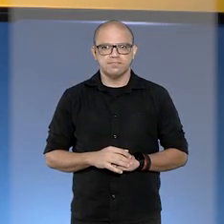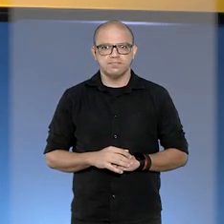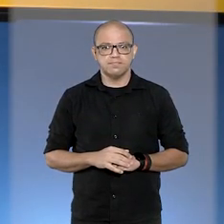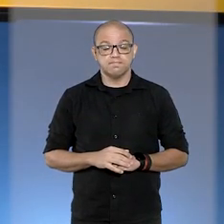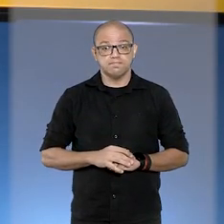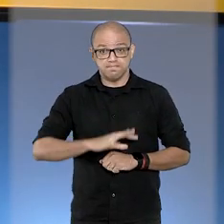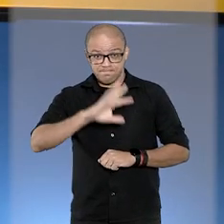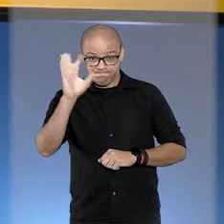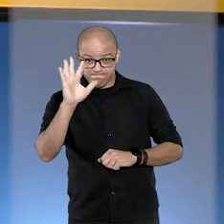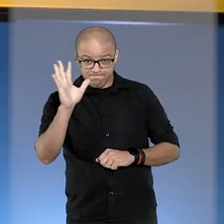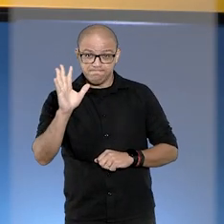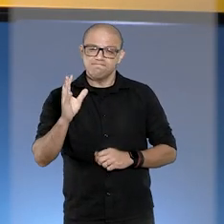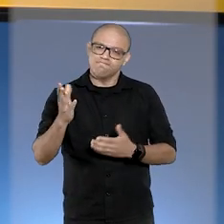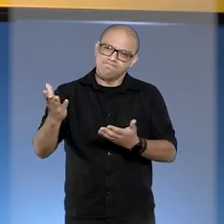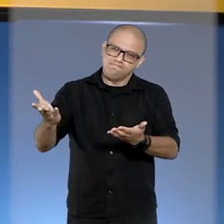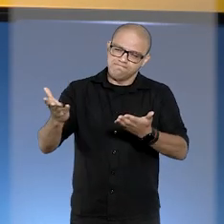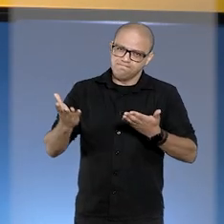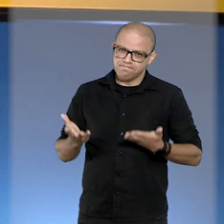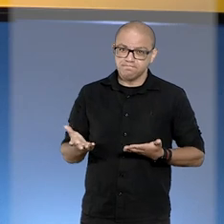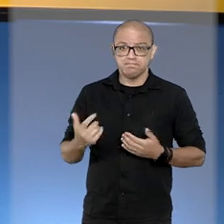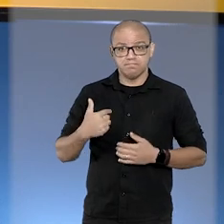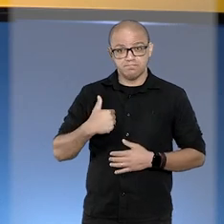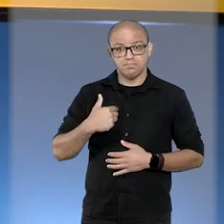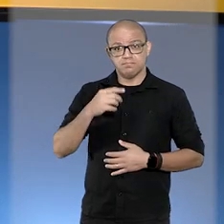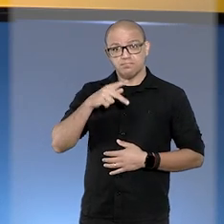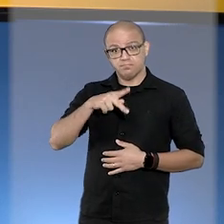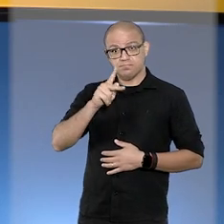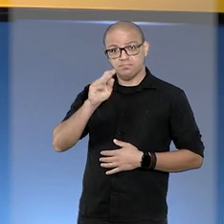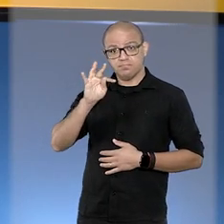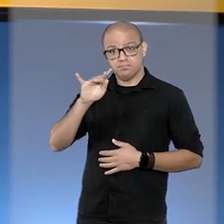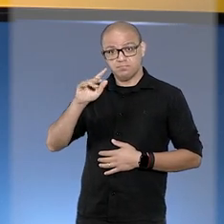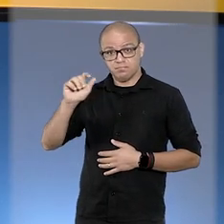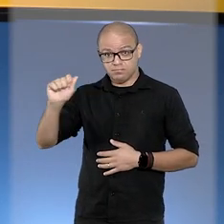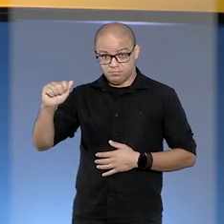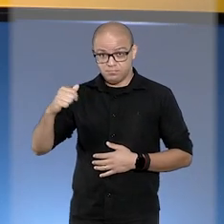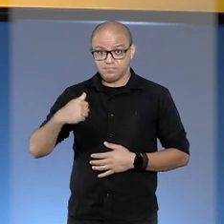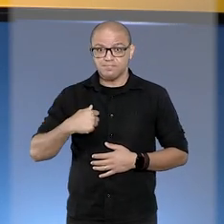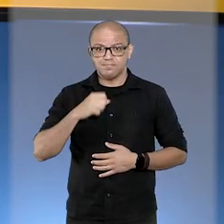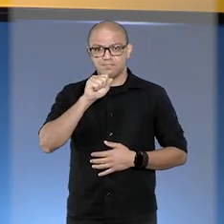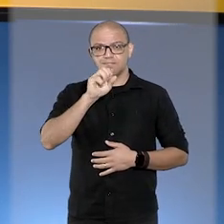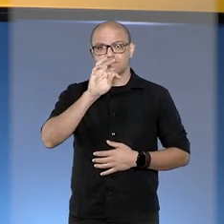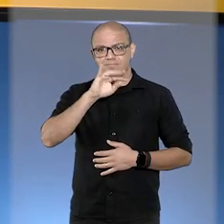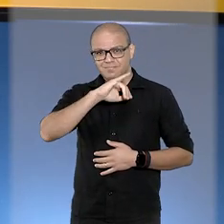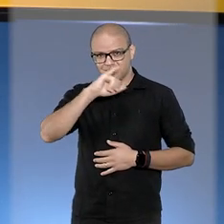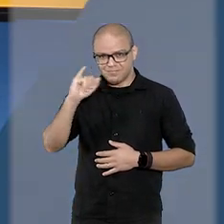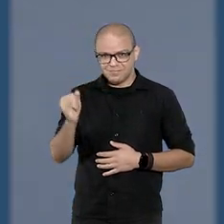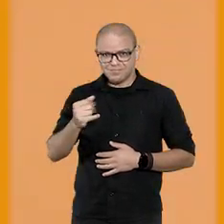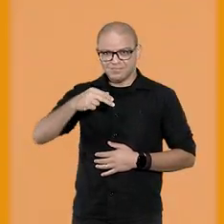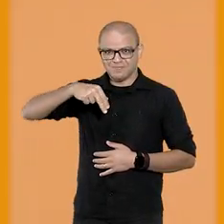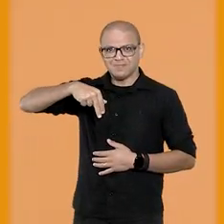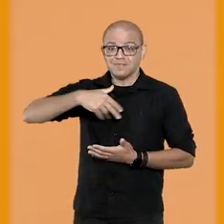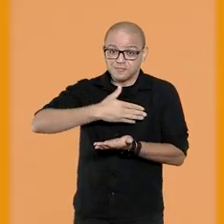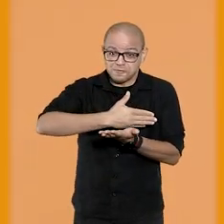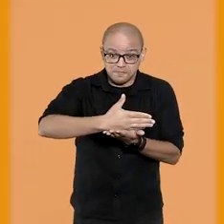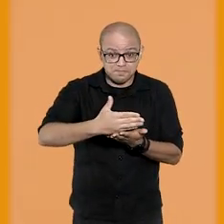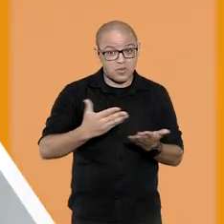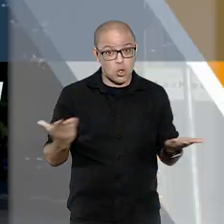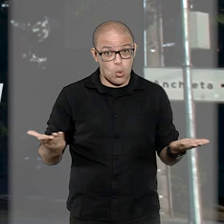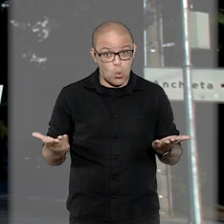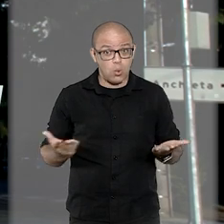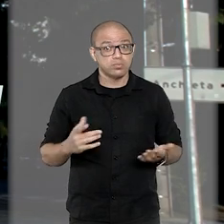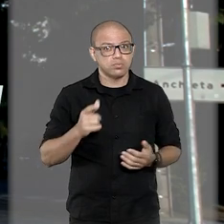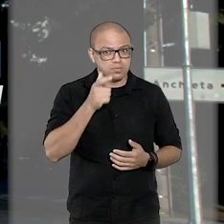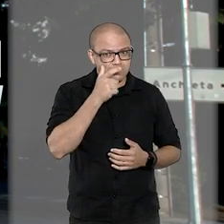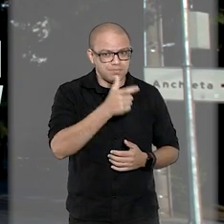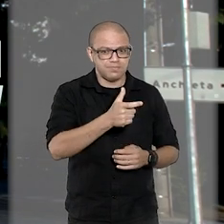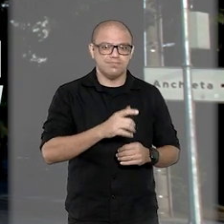Olá, seja muito bem-vindo. Eu sou Kátia Gomes e o STJ Notícias está no ar. No programa de hoje você